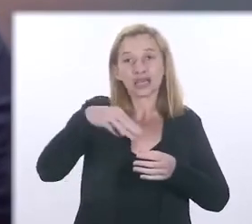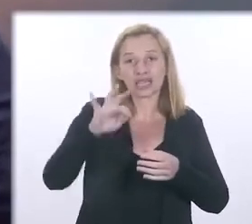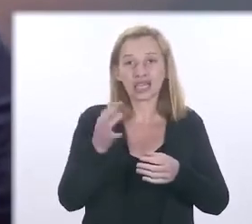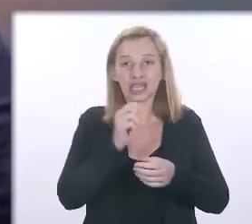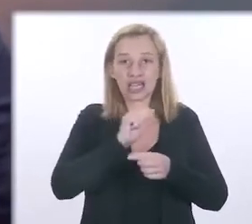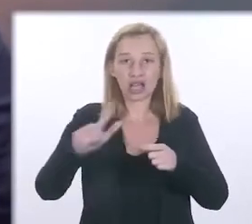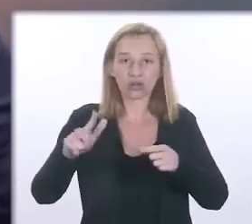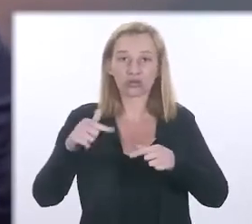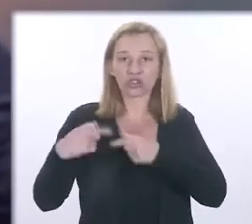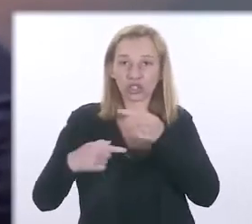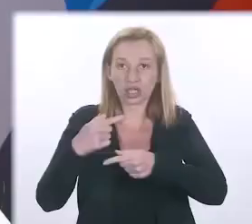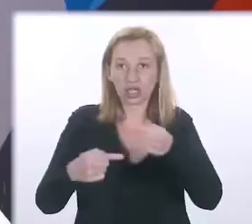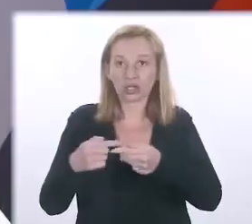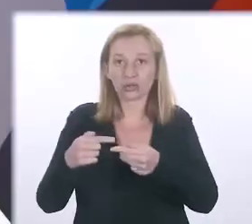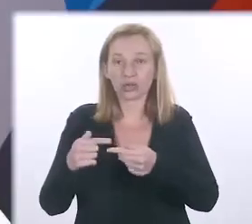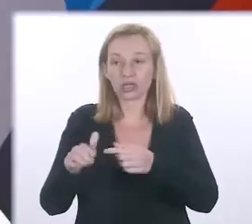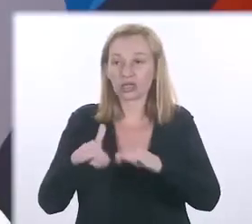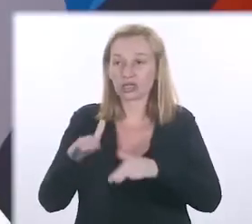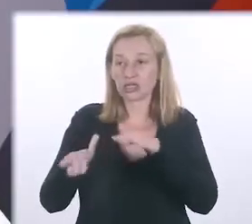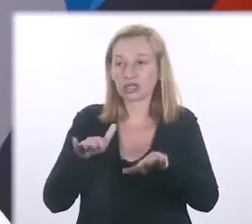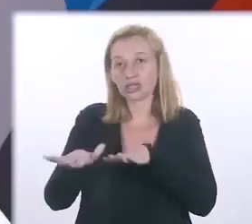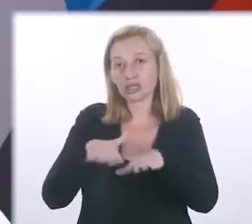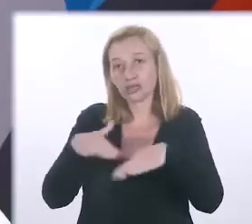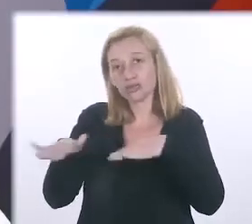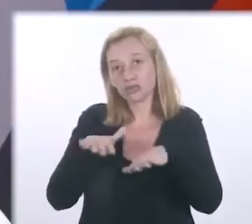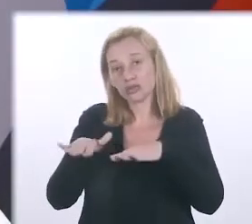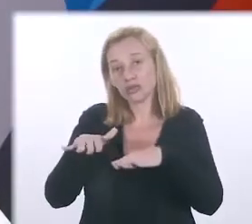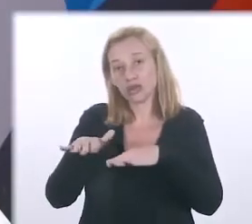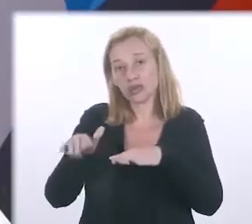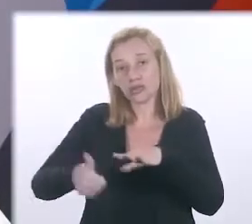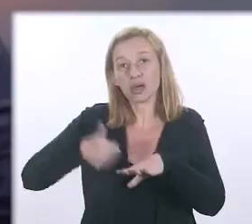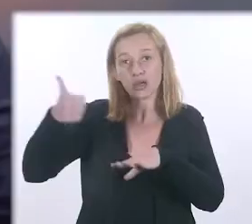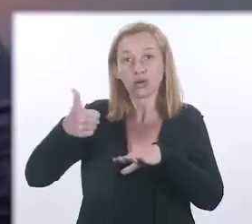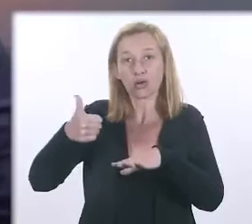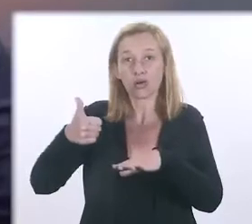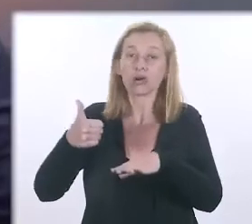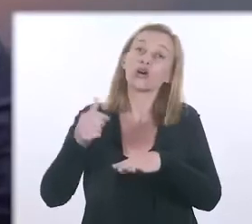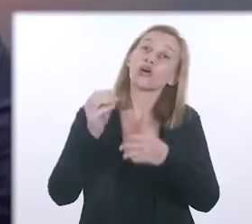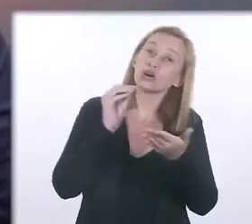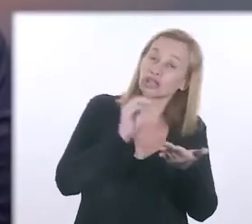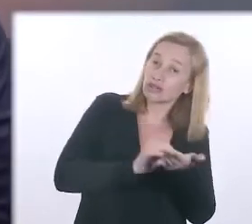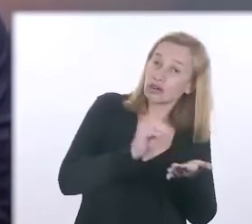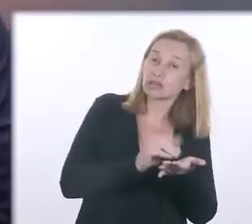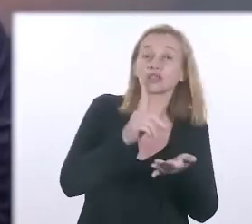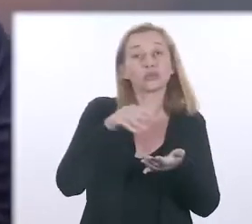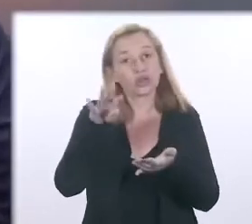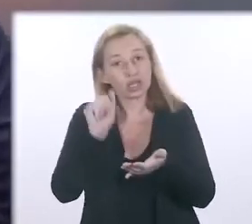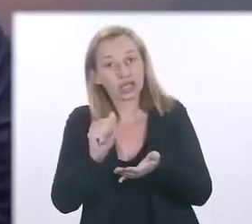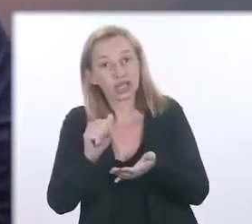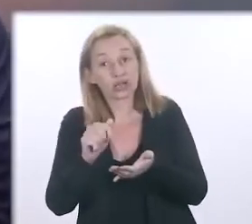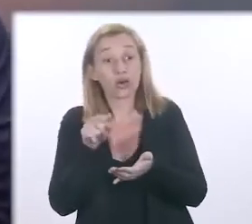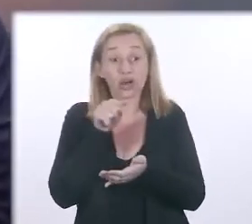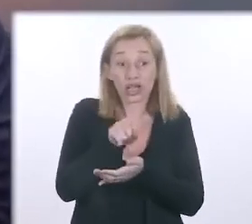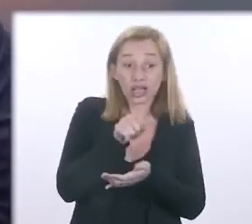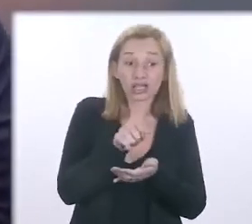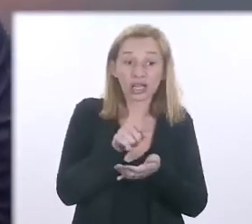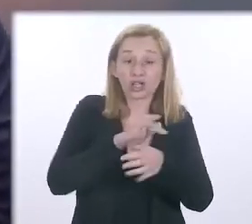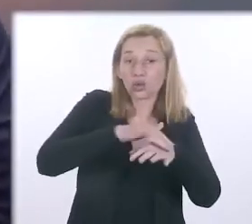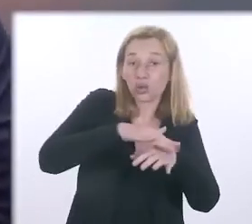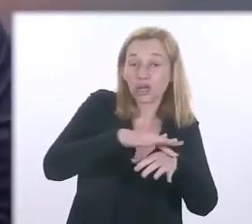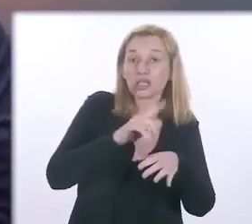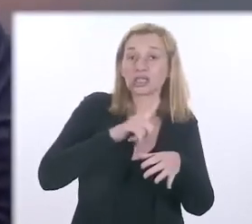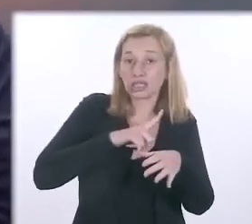aquele material genético, ele seja lido corretamente e produz aquelas proteínas faltantes, ou aquelas proteínas que estariam também em excesso,